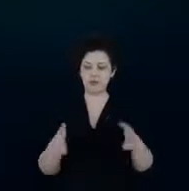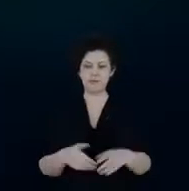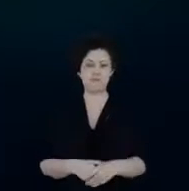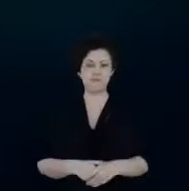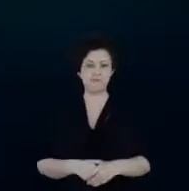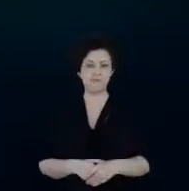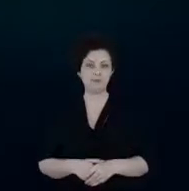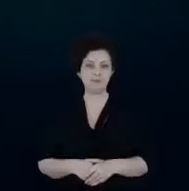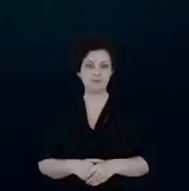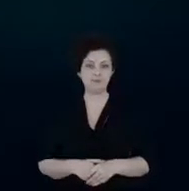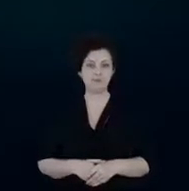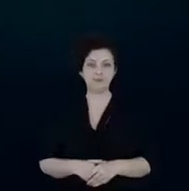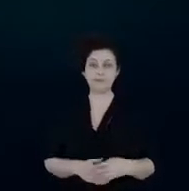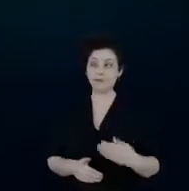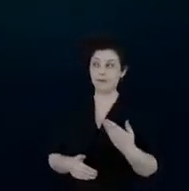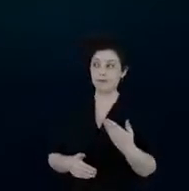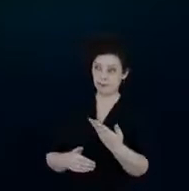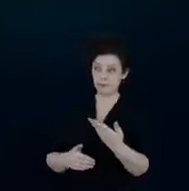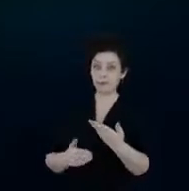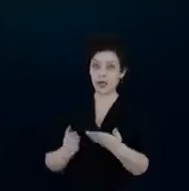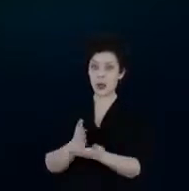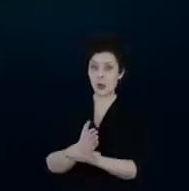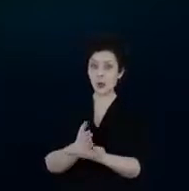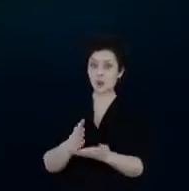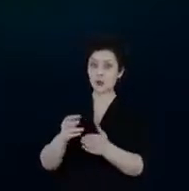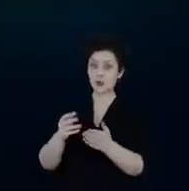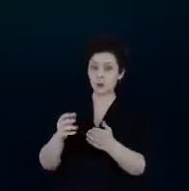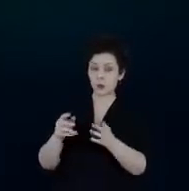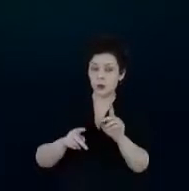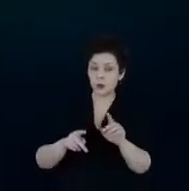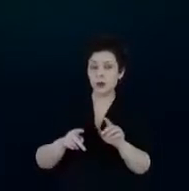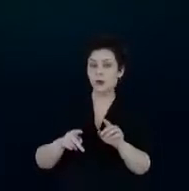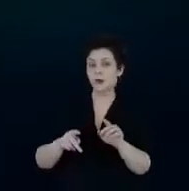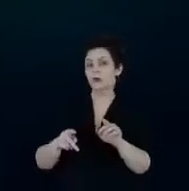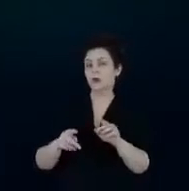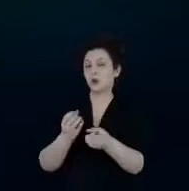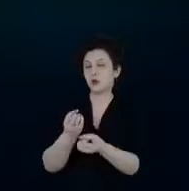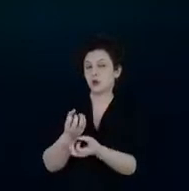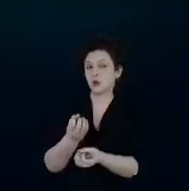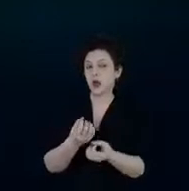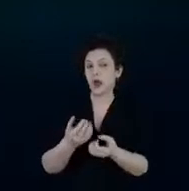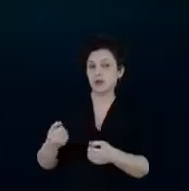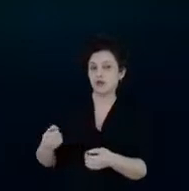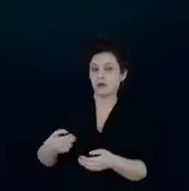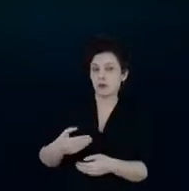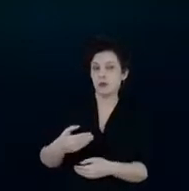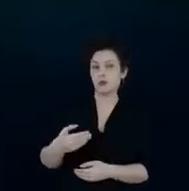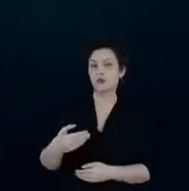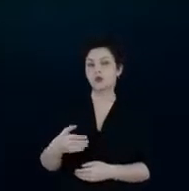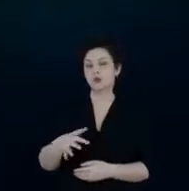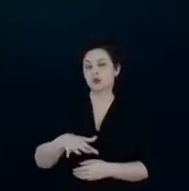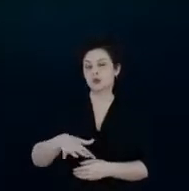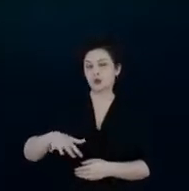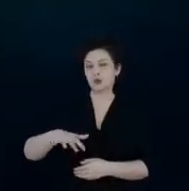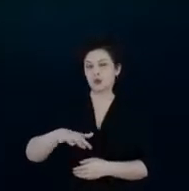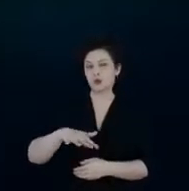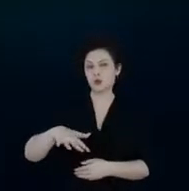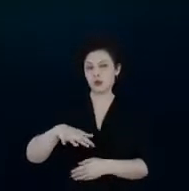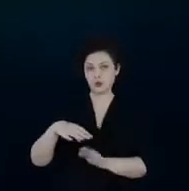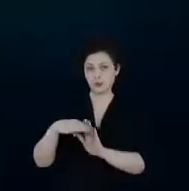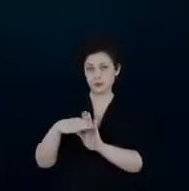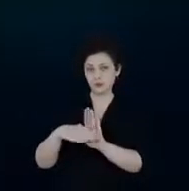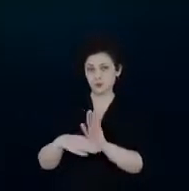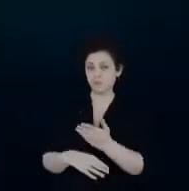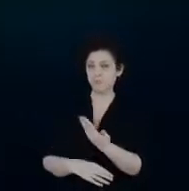Aqui destaco alguns projetos executados recentemente, no âmbito do programa de eficiência